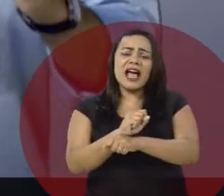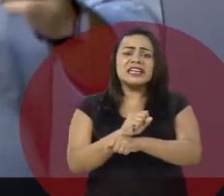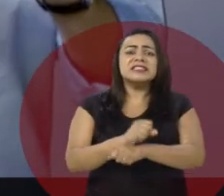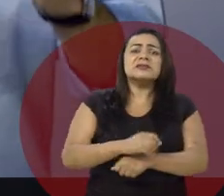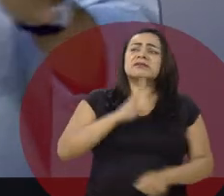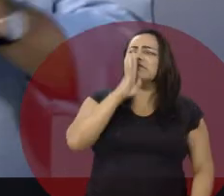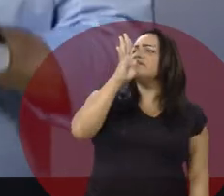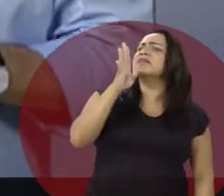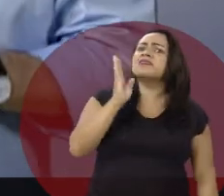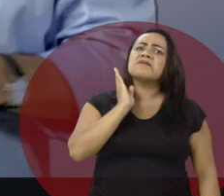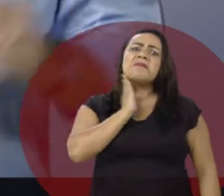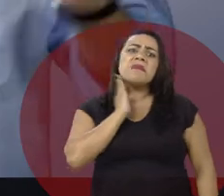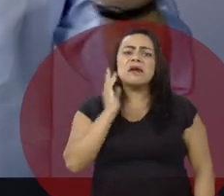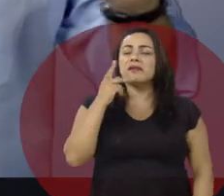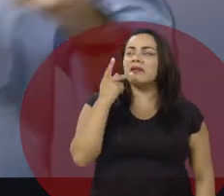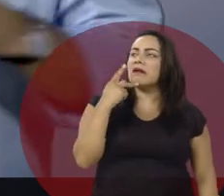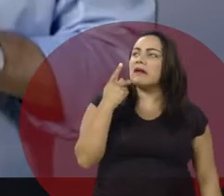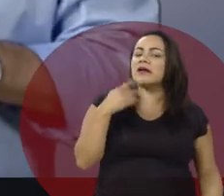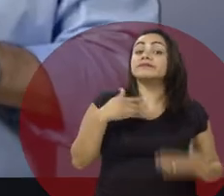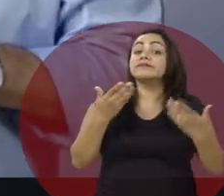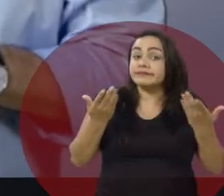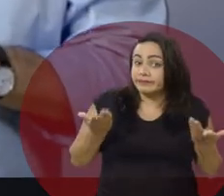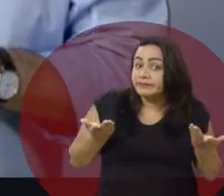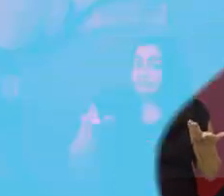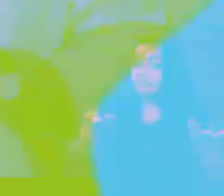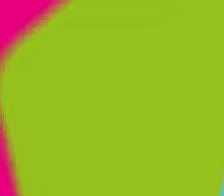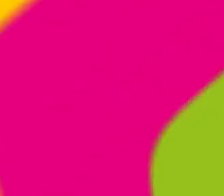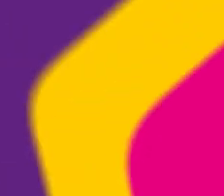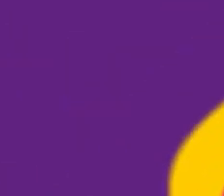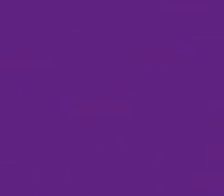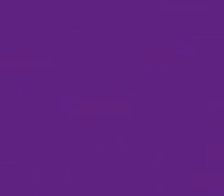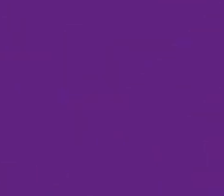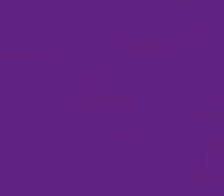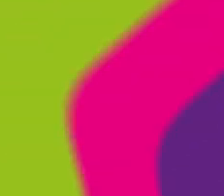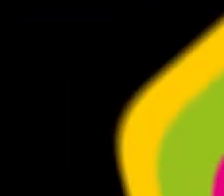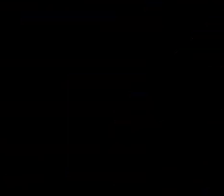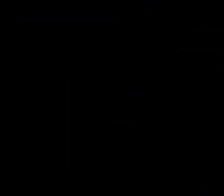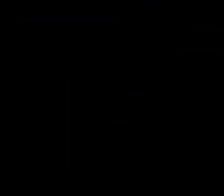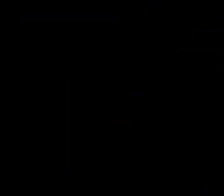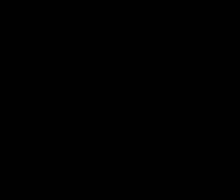mas deveria parar de dizer uma coisa e fazer outra. Tresi!